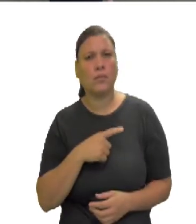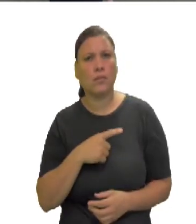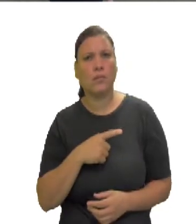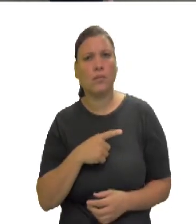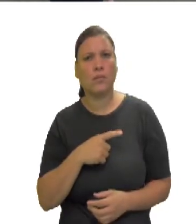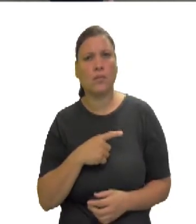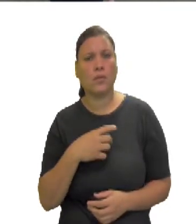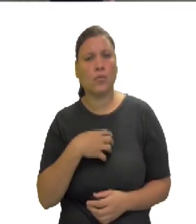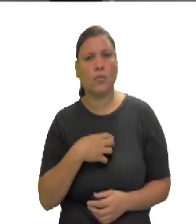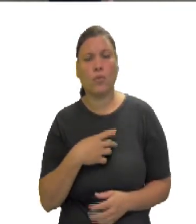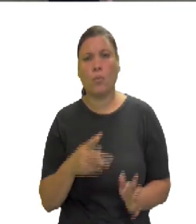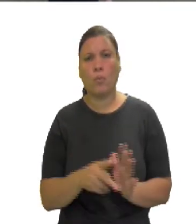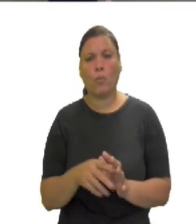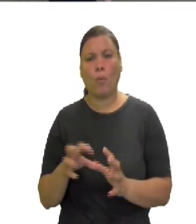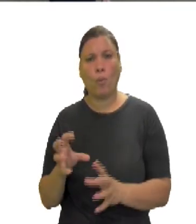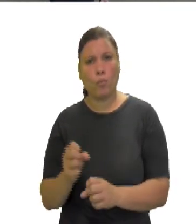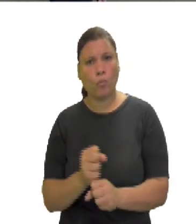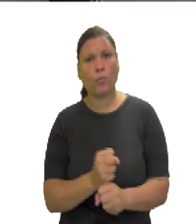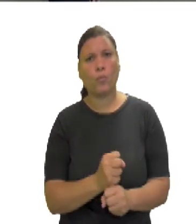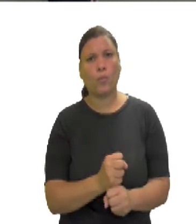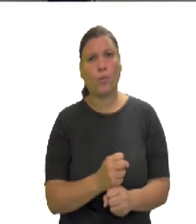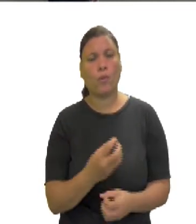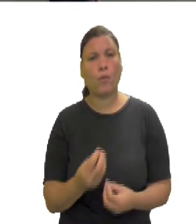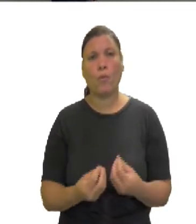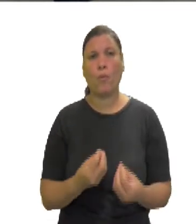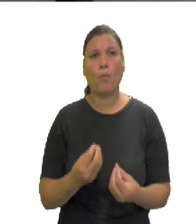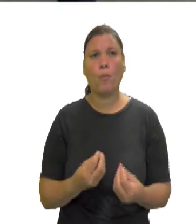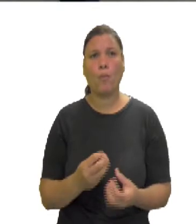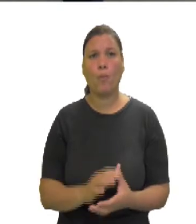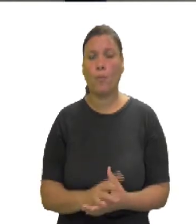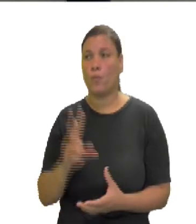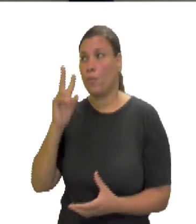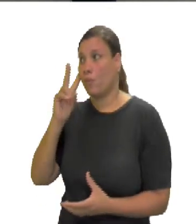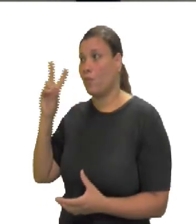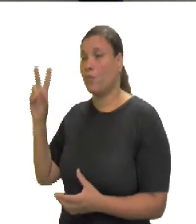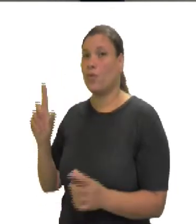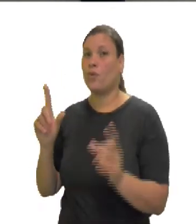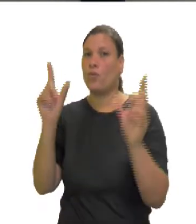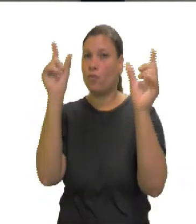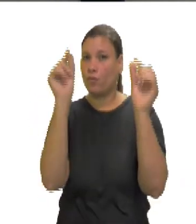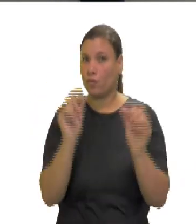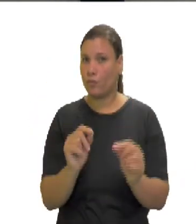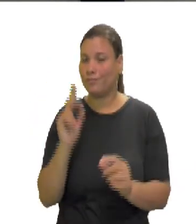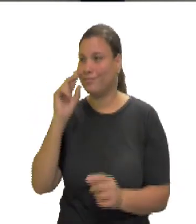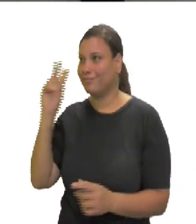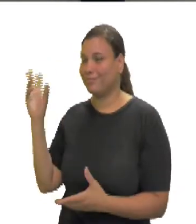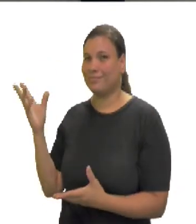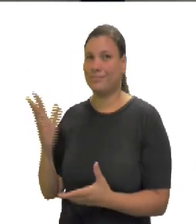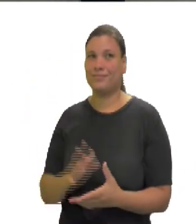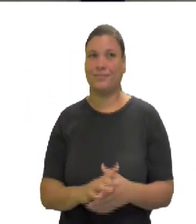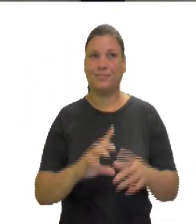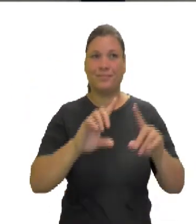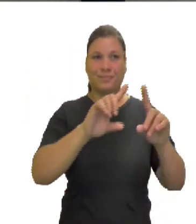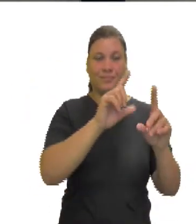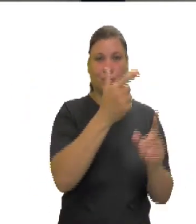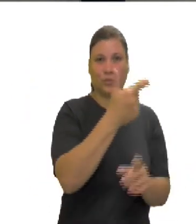produtos notáveis. Eu somo 2 ao 18, então, eu tenho 20. 20 menos 2, 18. Eu não